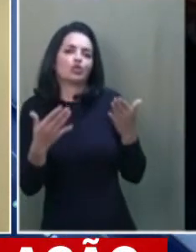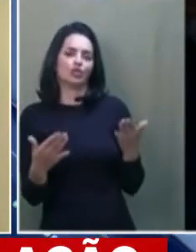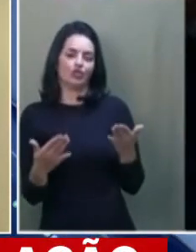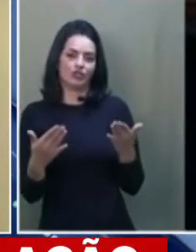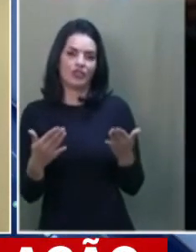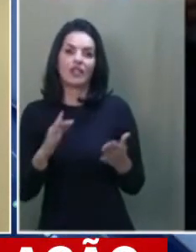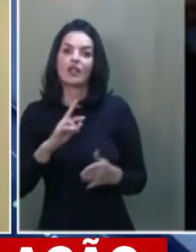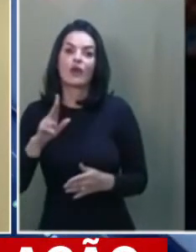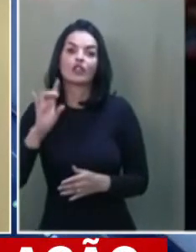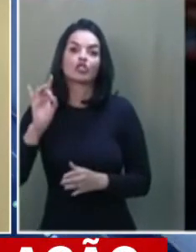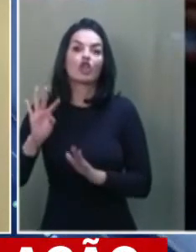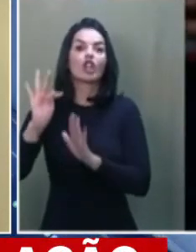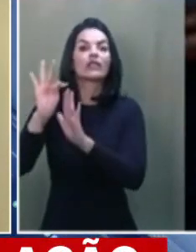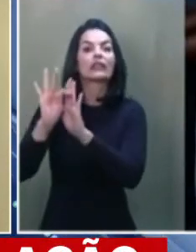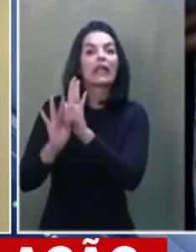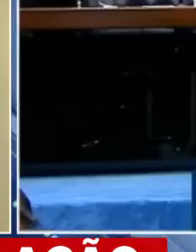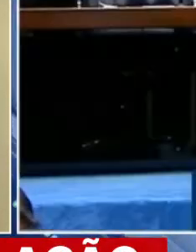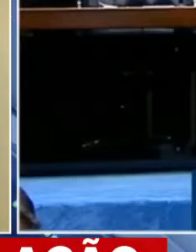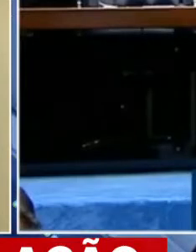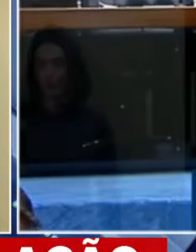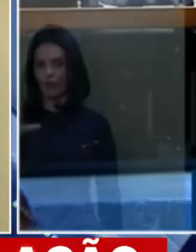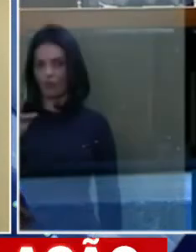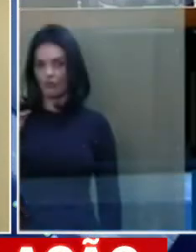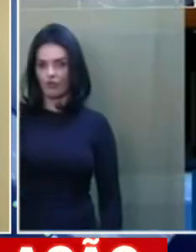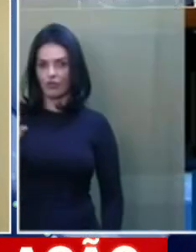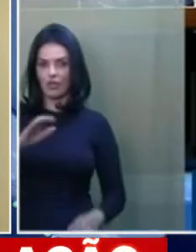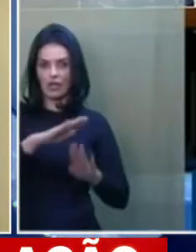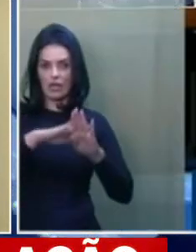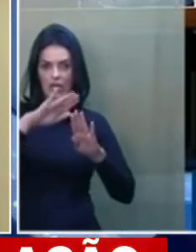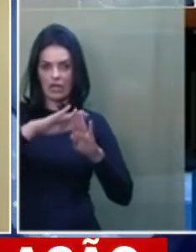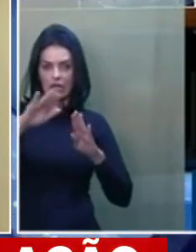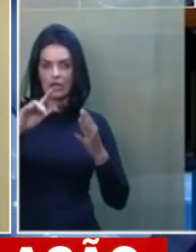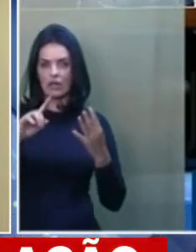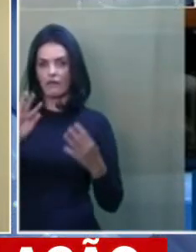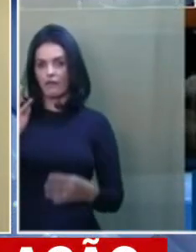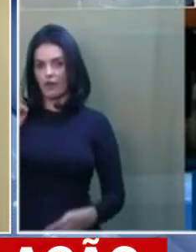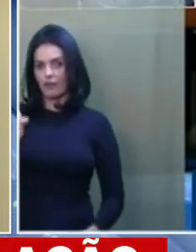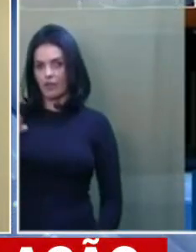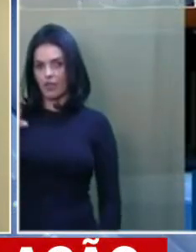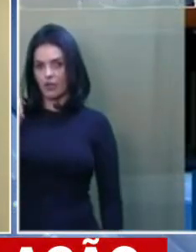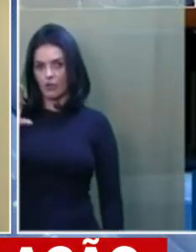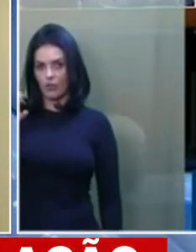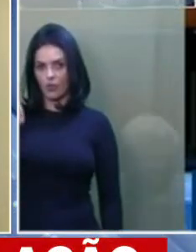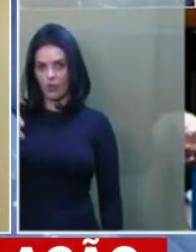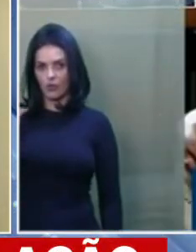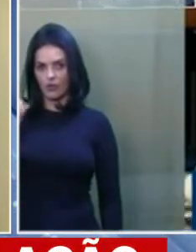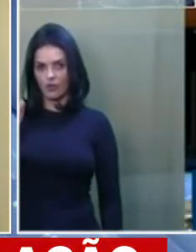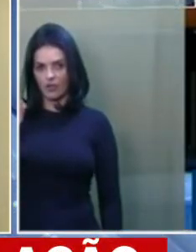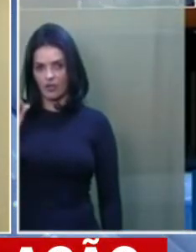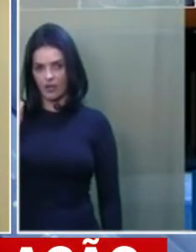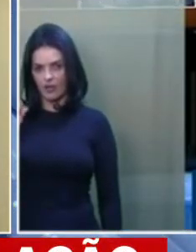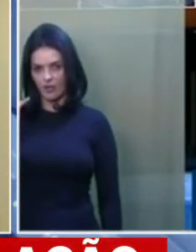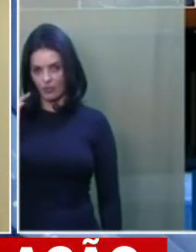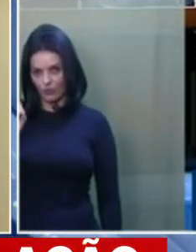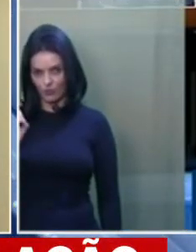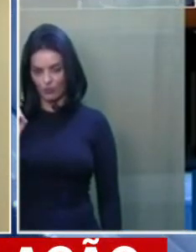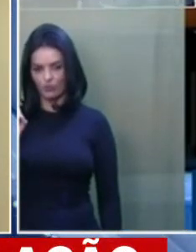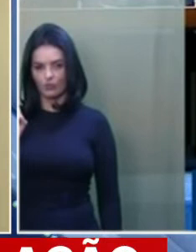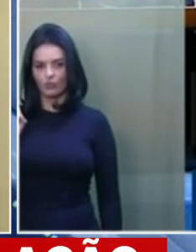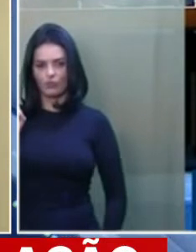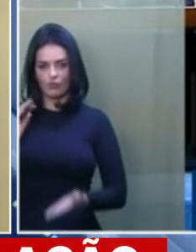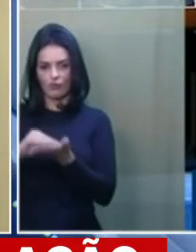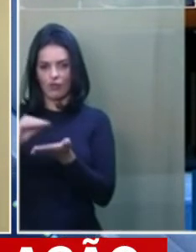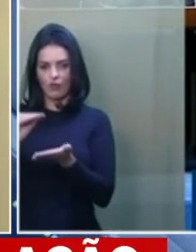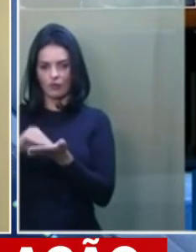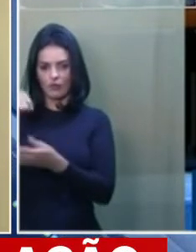de extrema pobreza, de fome no país e que, portanto, mesmo correndo riscos de